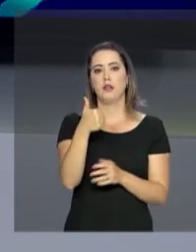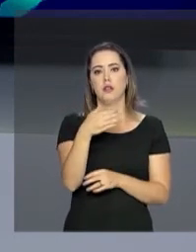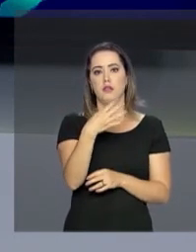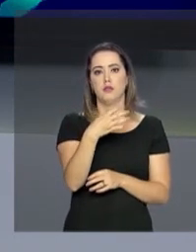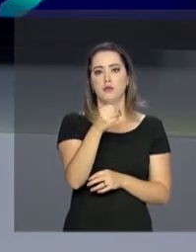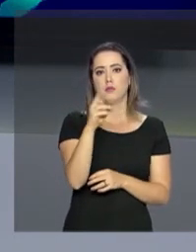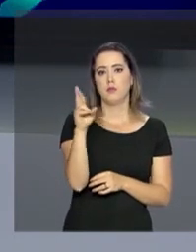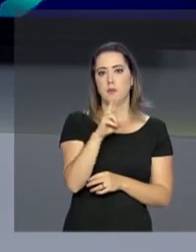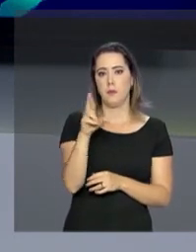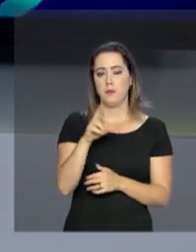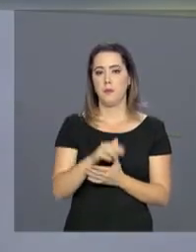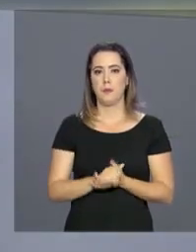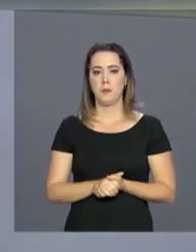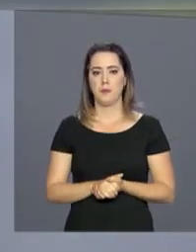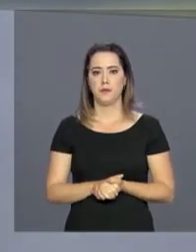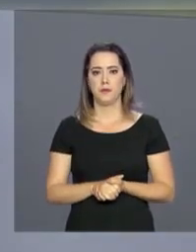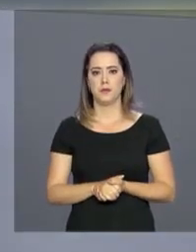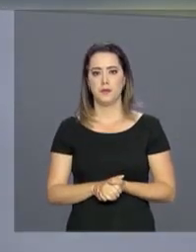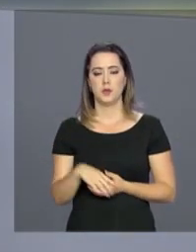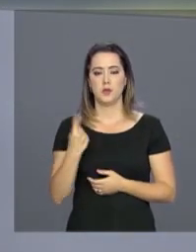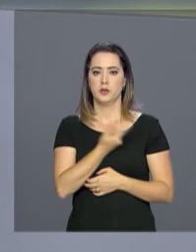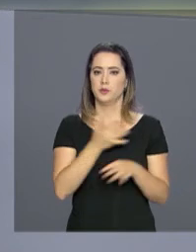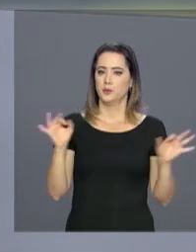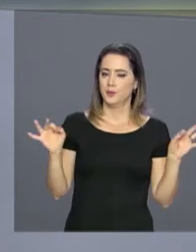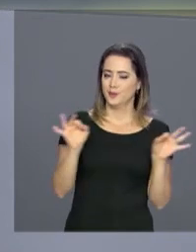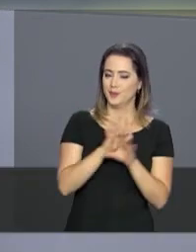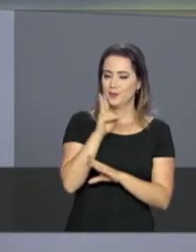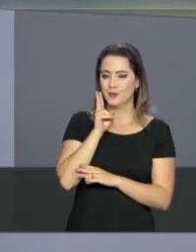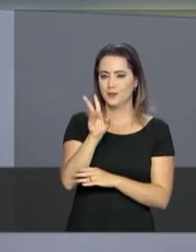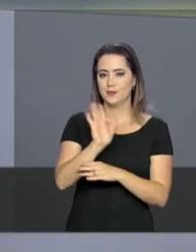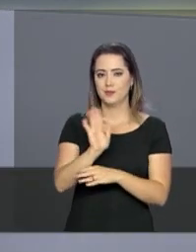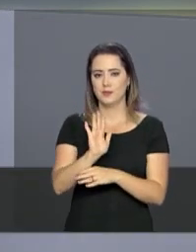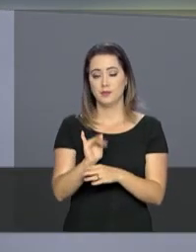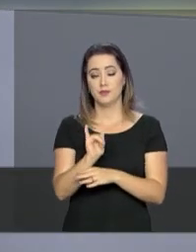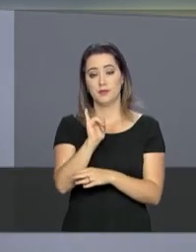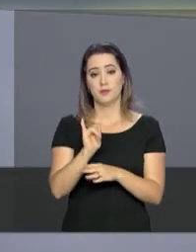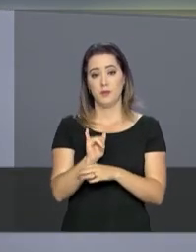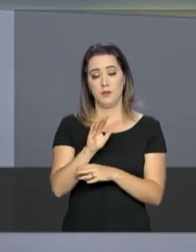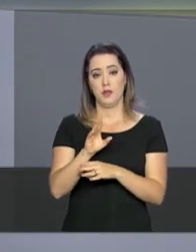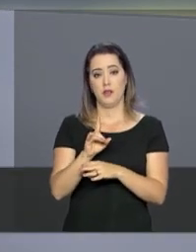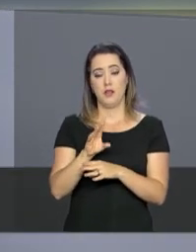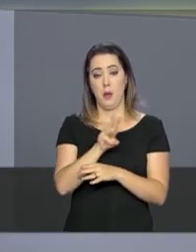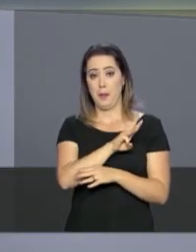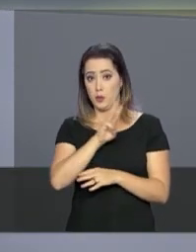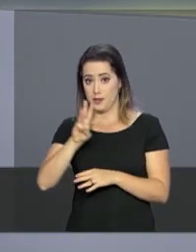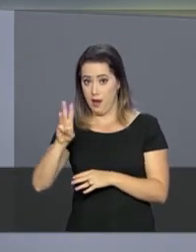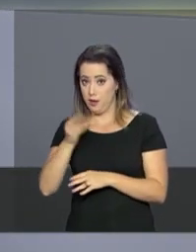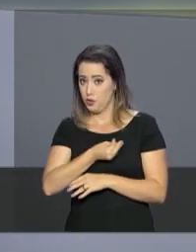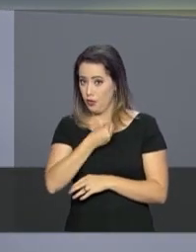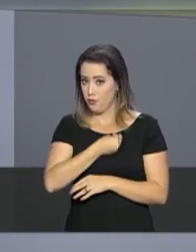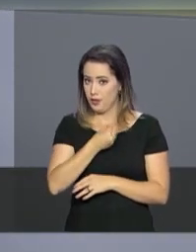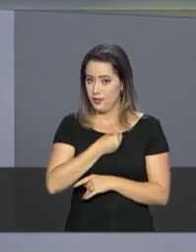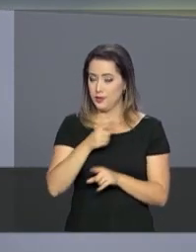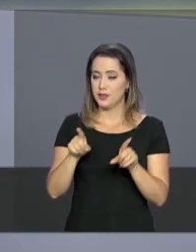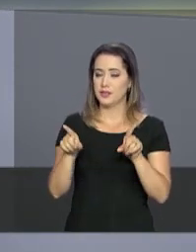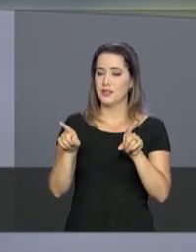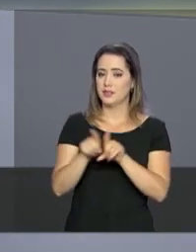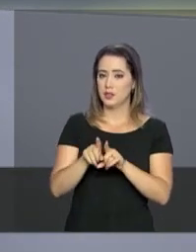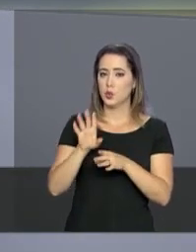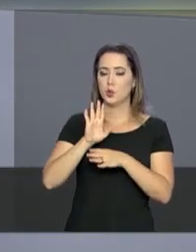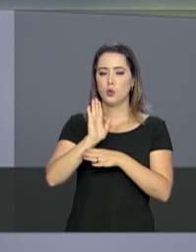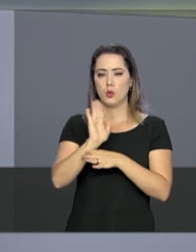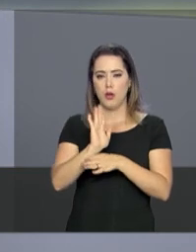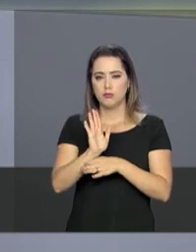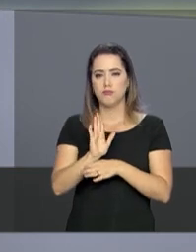140. Nós ficamos por aqui. Você acompanha a programação ao vivo pelo site da NBR na internet e